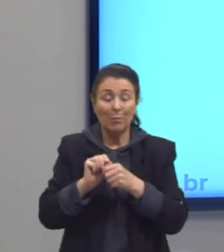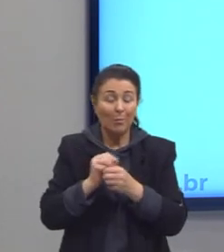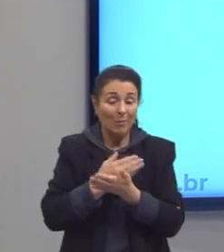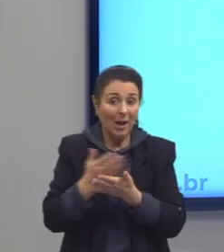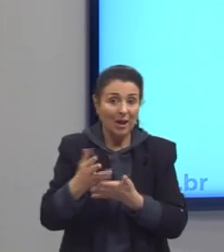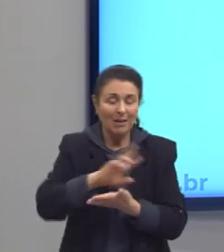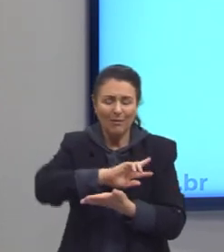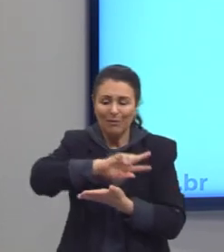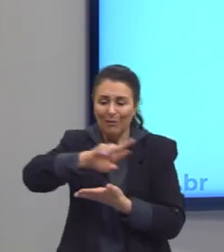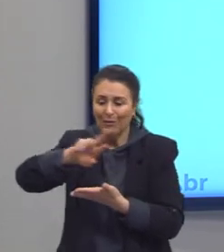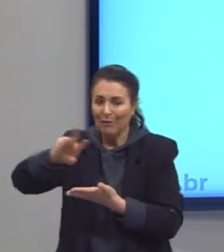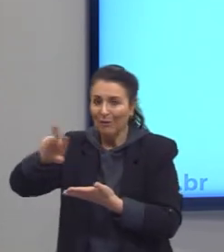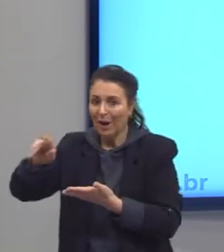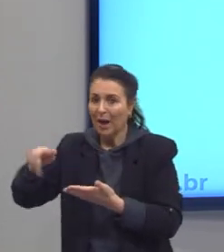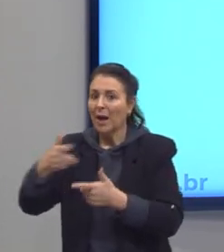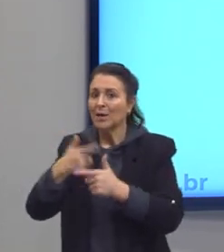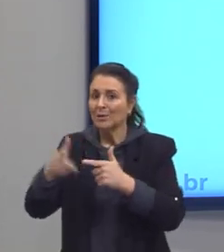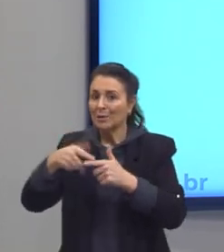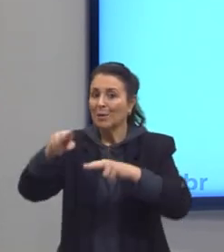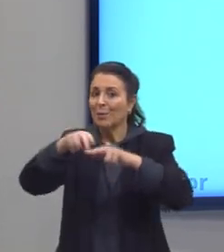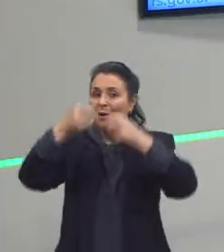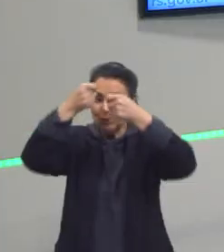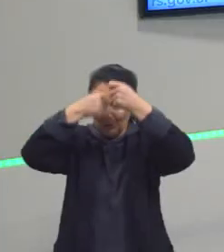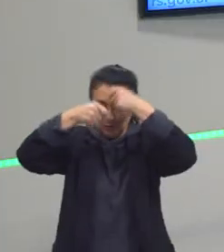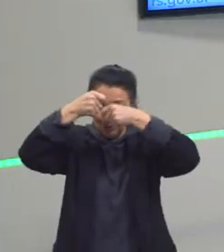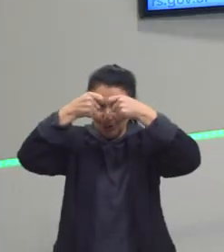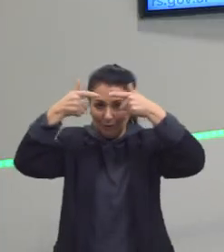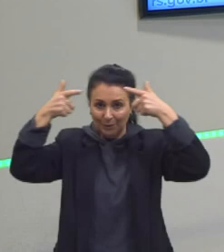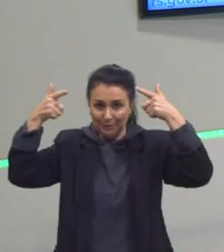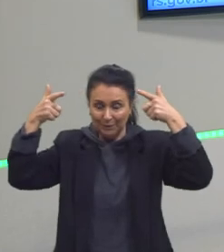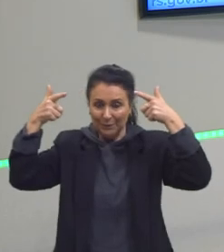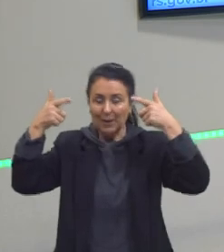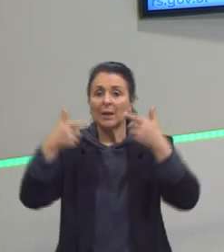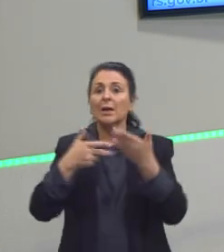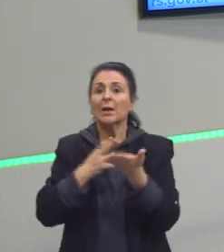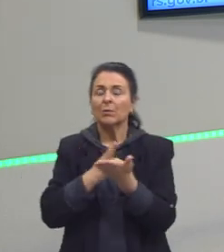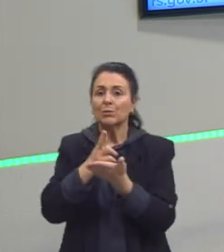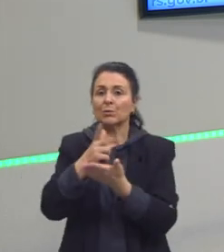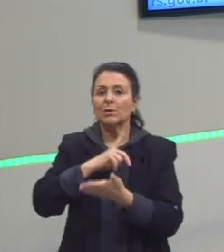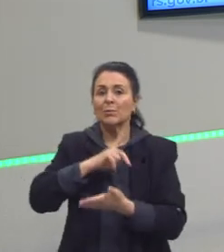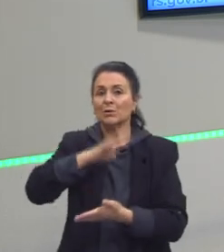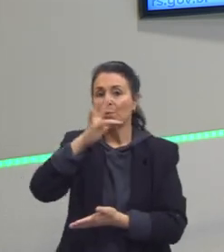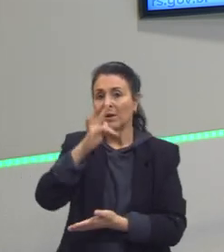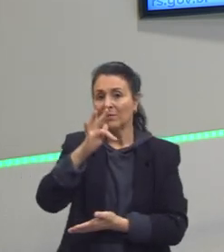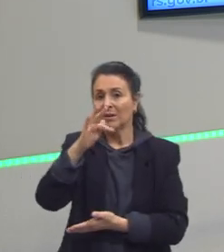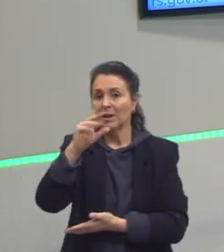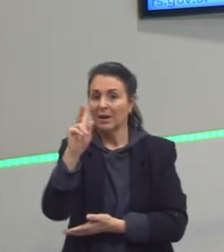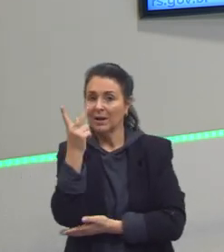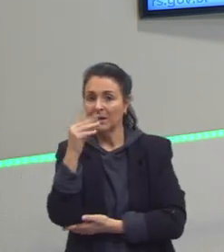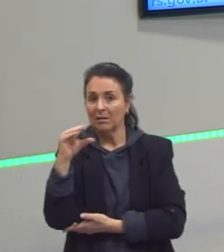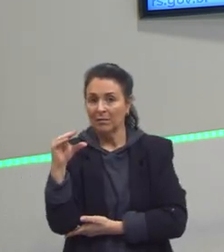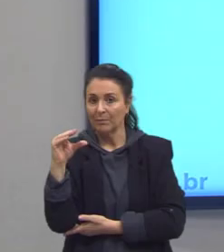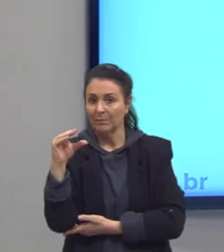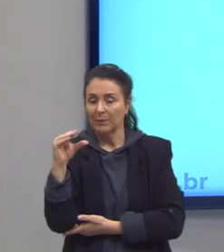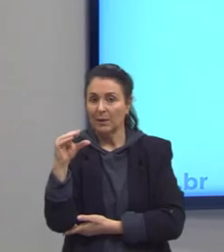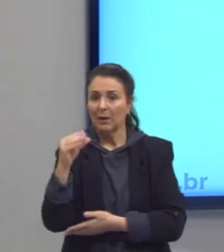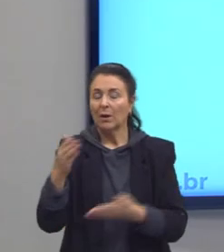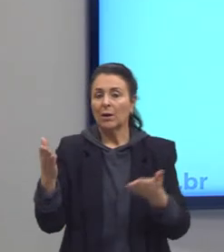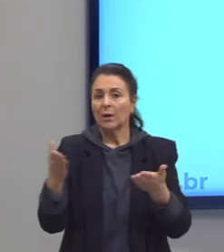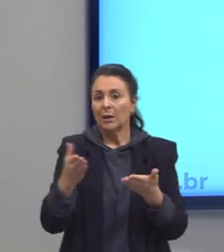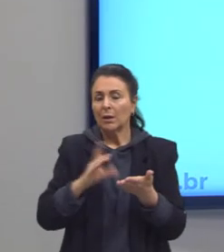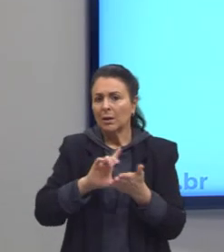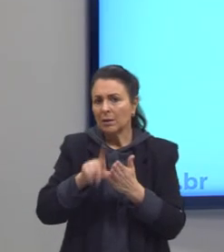esse neoliberalismo que começa com o Collor e segue com o Fernando Henrique. Hoje nós não temos, e a partir do